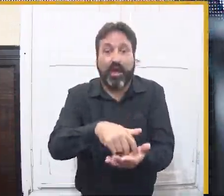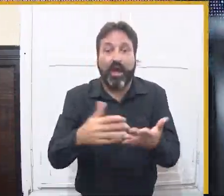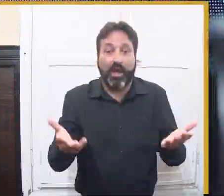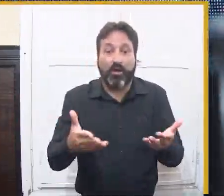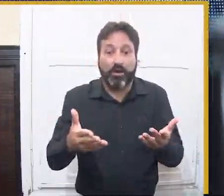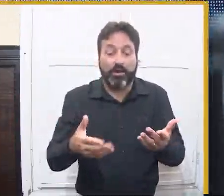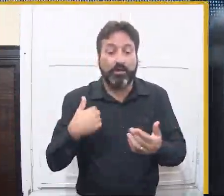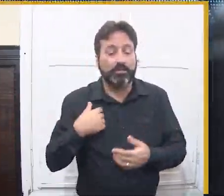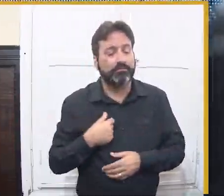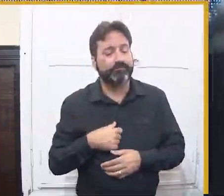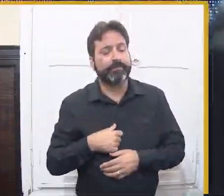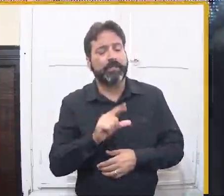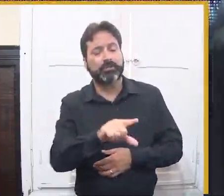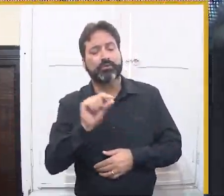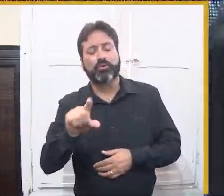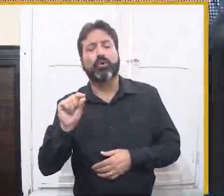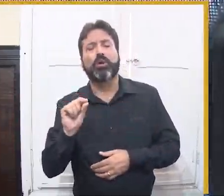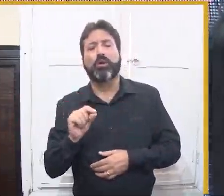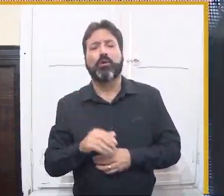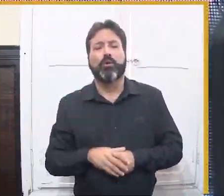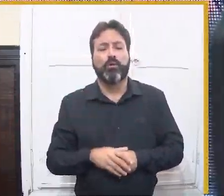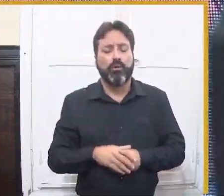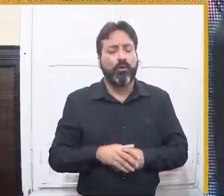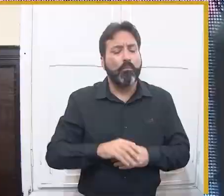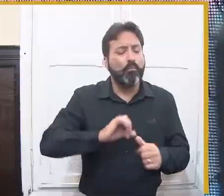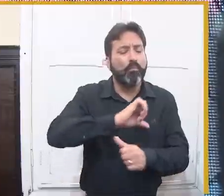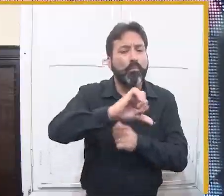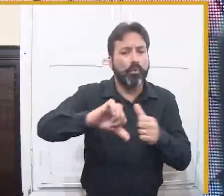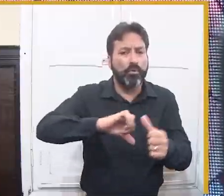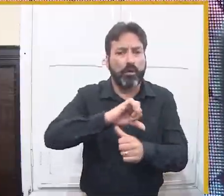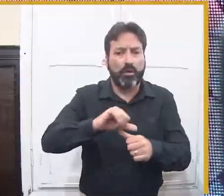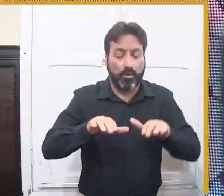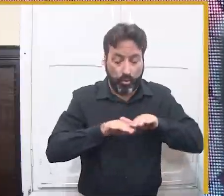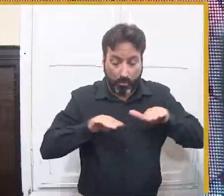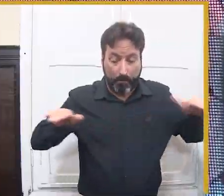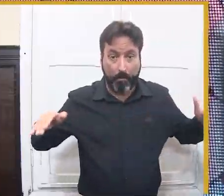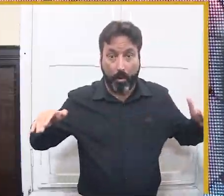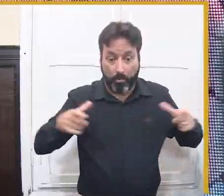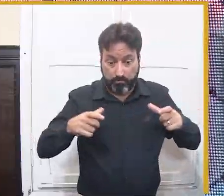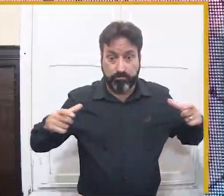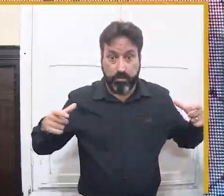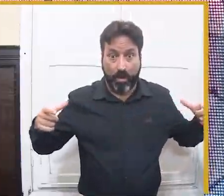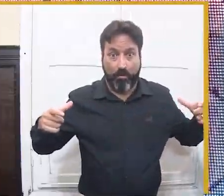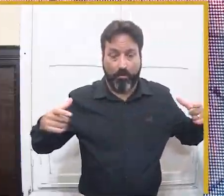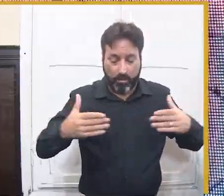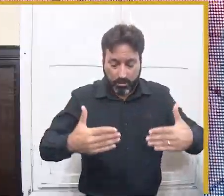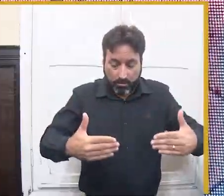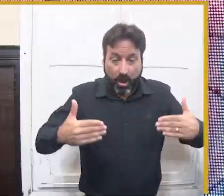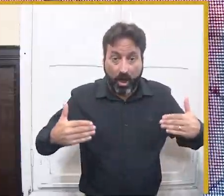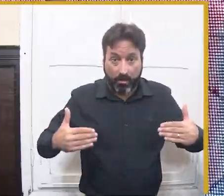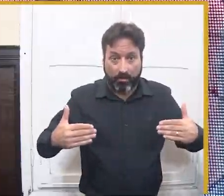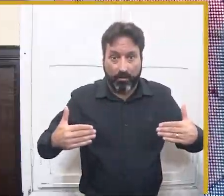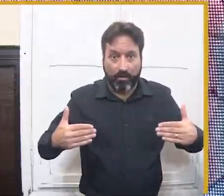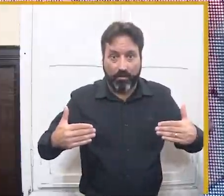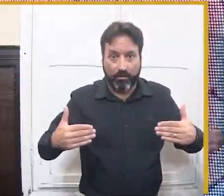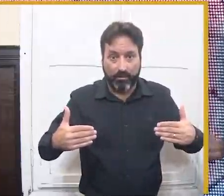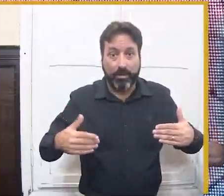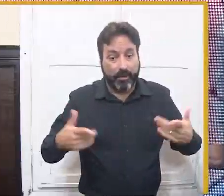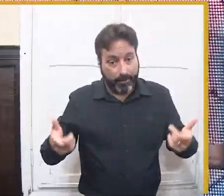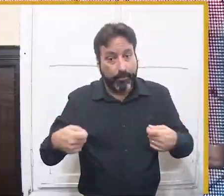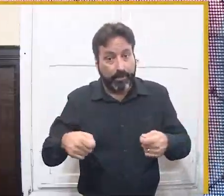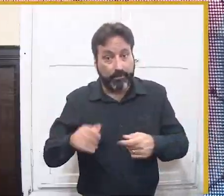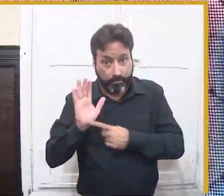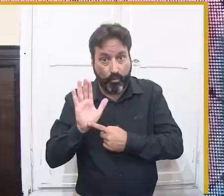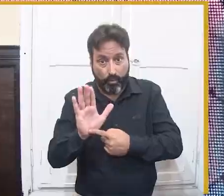avançado e camarotes dos dois lados encurralando, reduzindo o espaço para as pessoas aqui ao centro